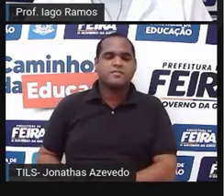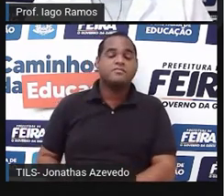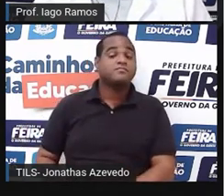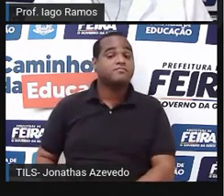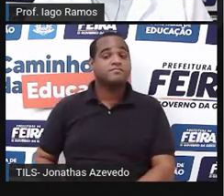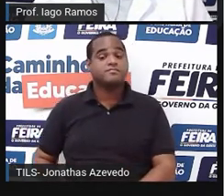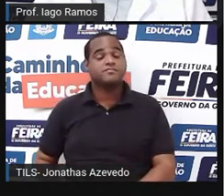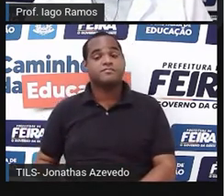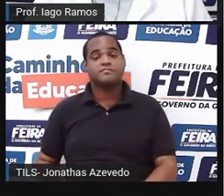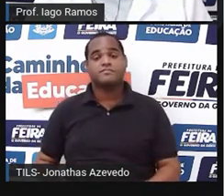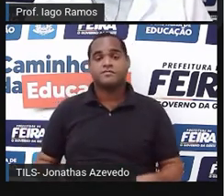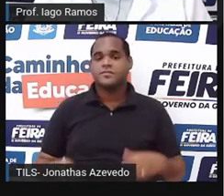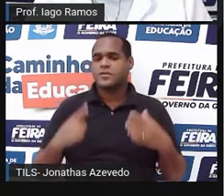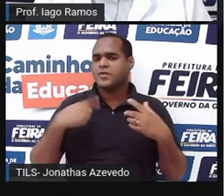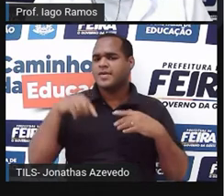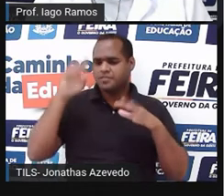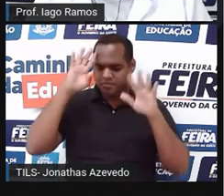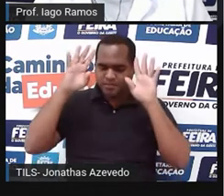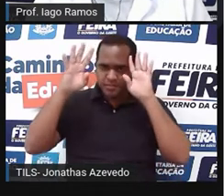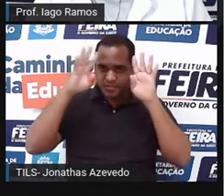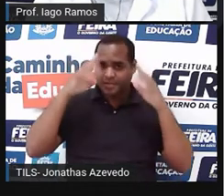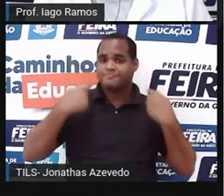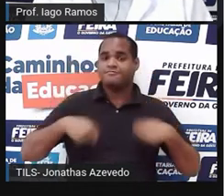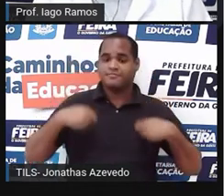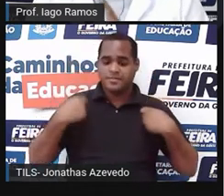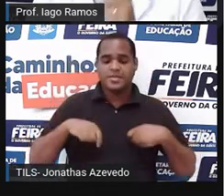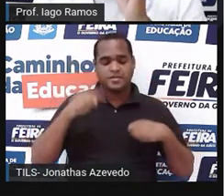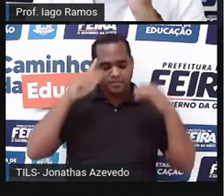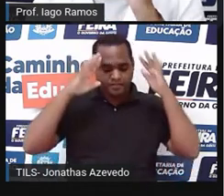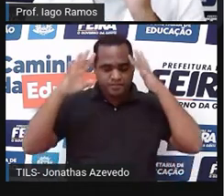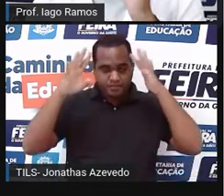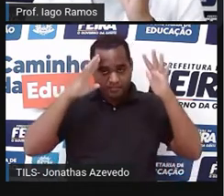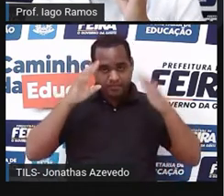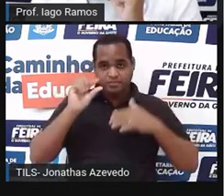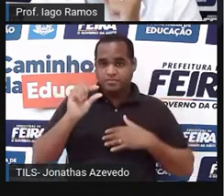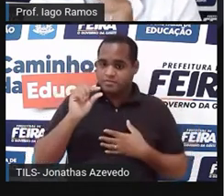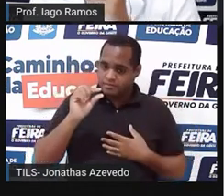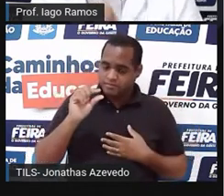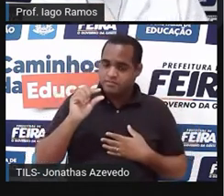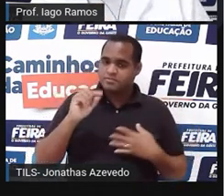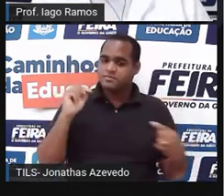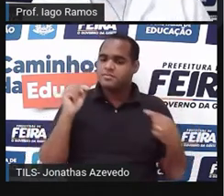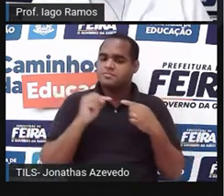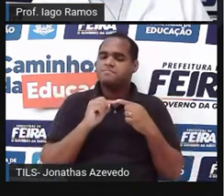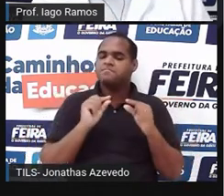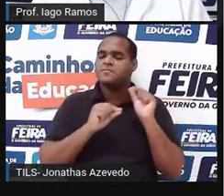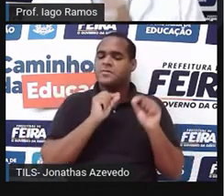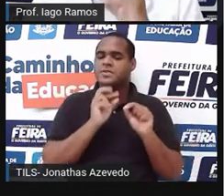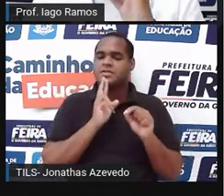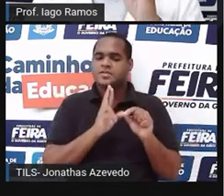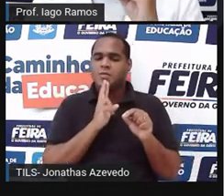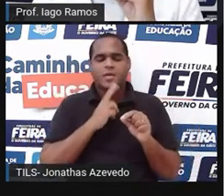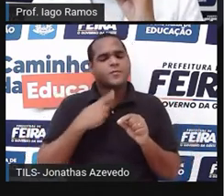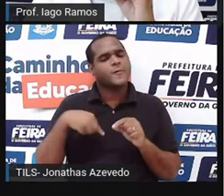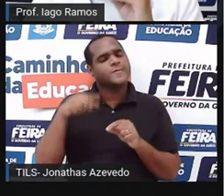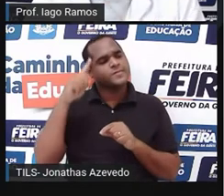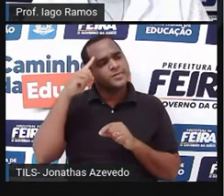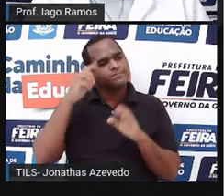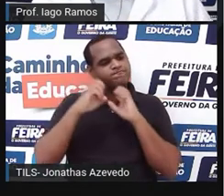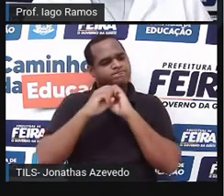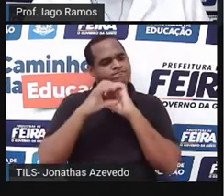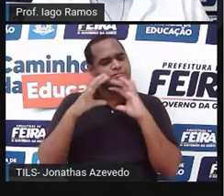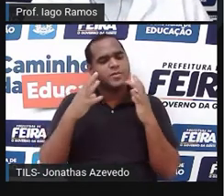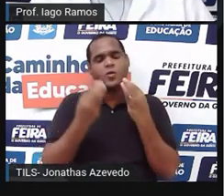E aí a gente precisa pensar agora um pouco, né? E com base nessas respostas, a gente vai descobrir